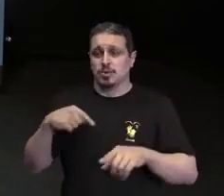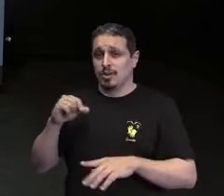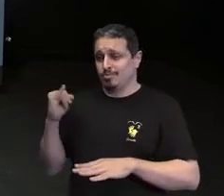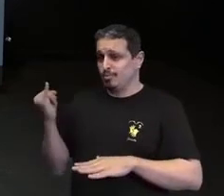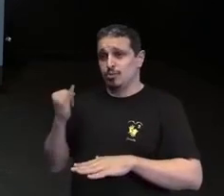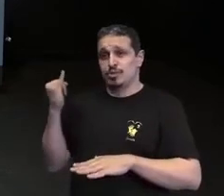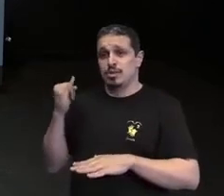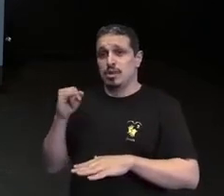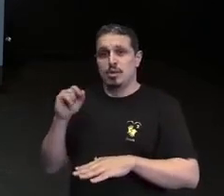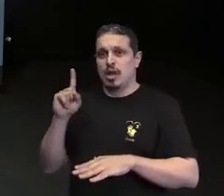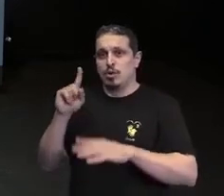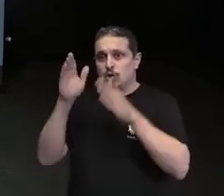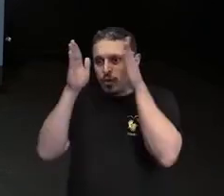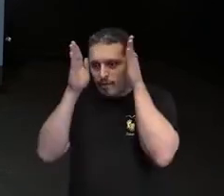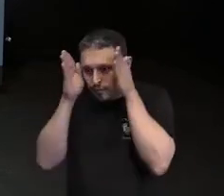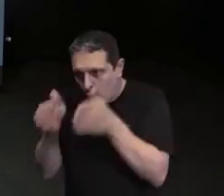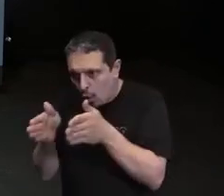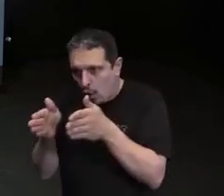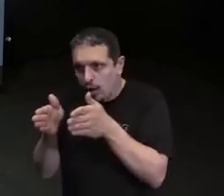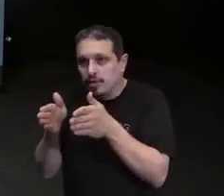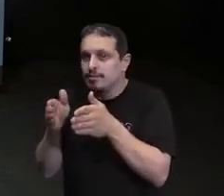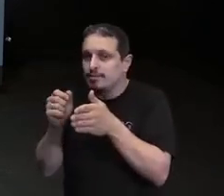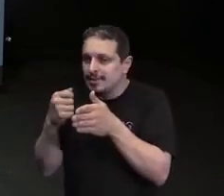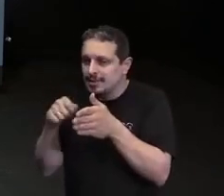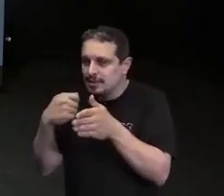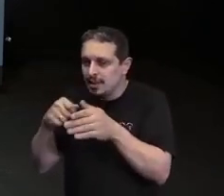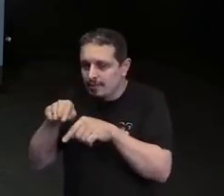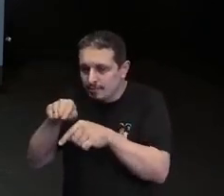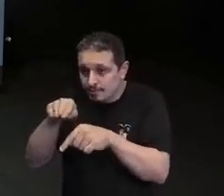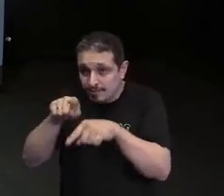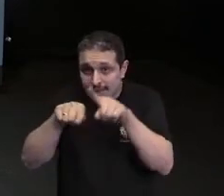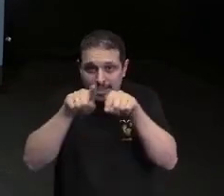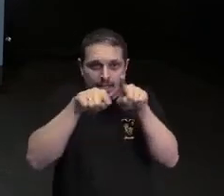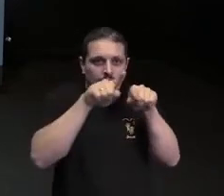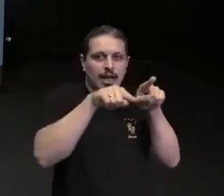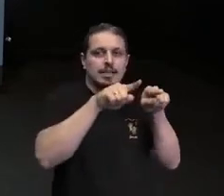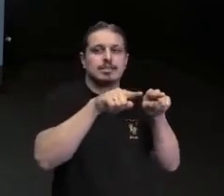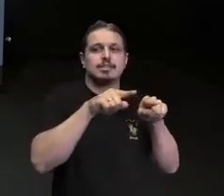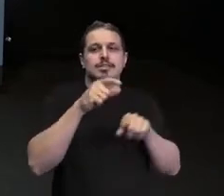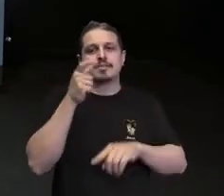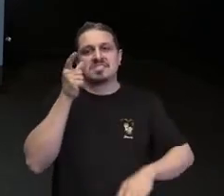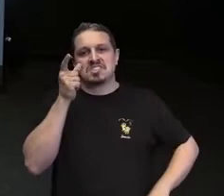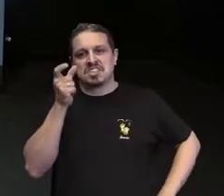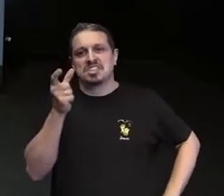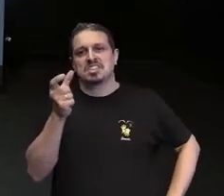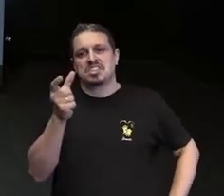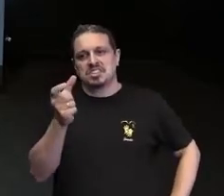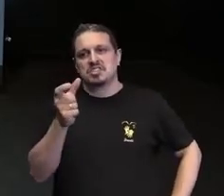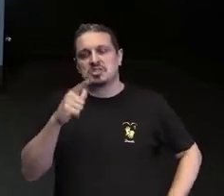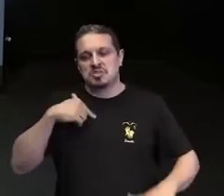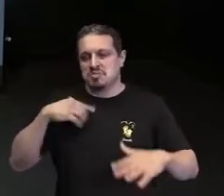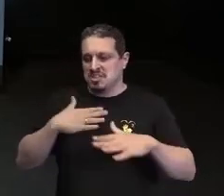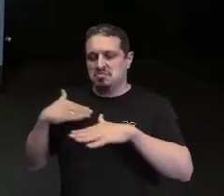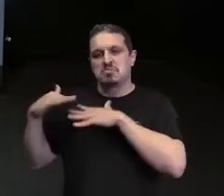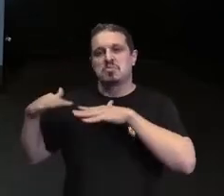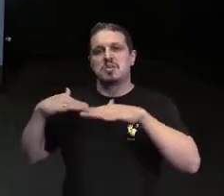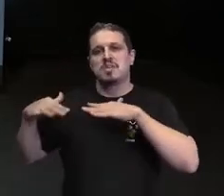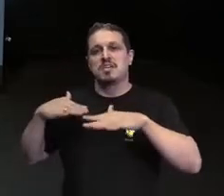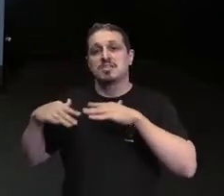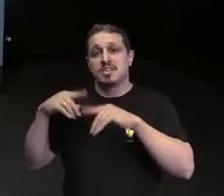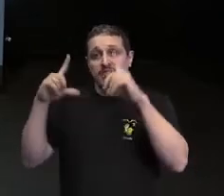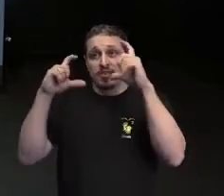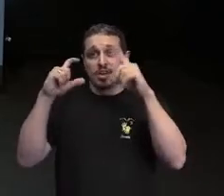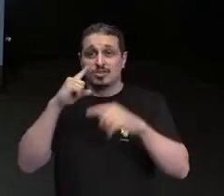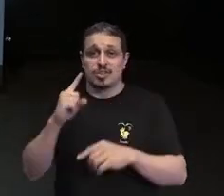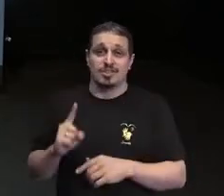focados na diversidade que nos interessa ou na diversidade que nos move. Essa foto, essa imagem de